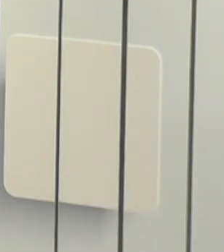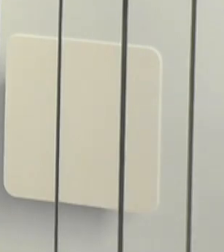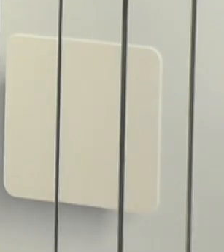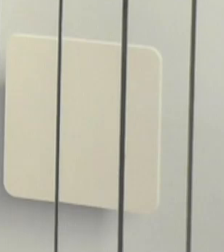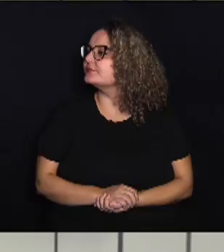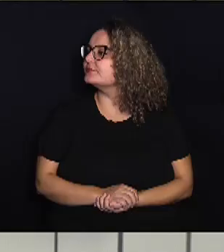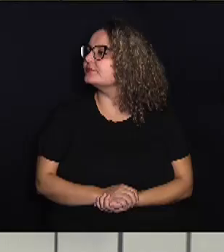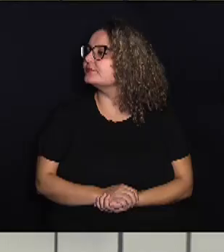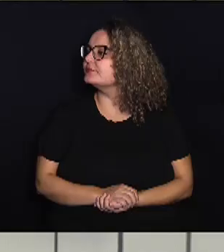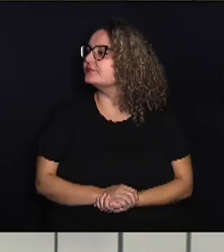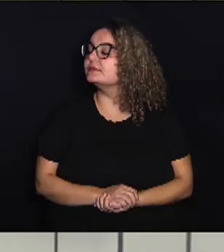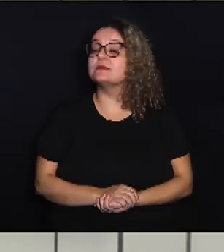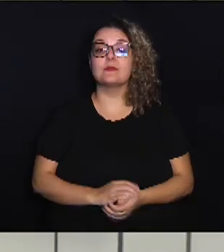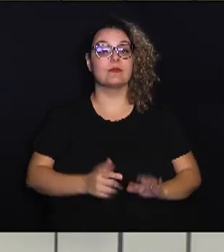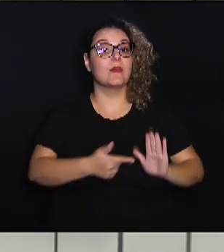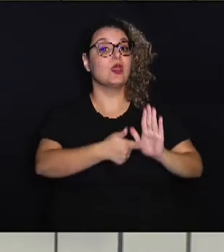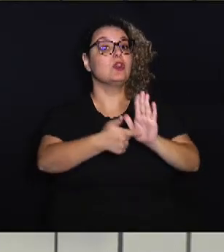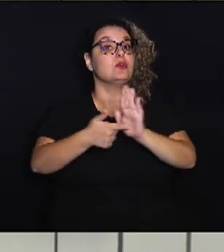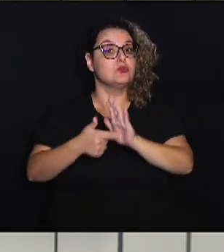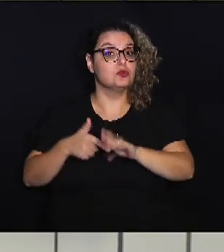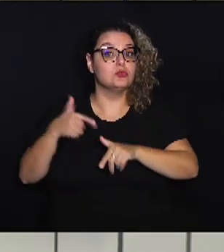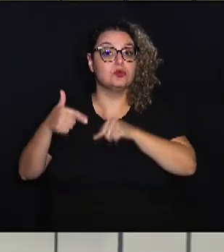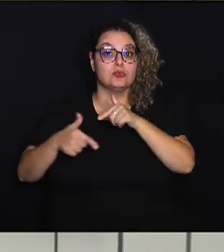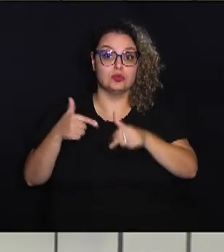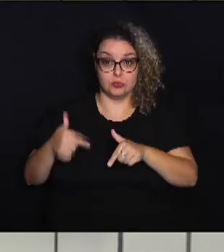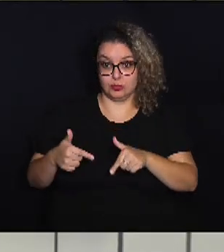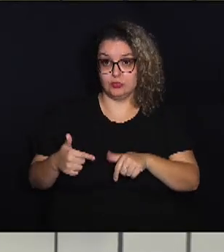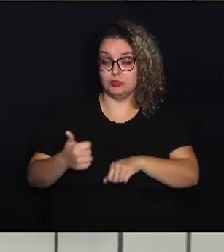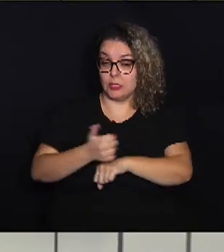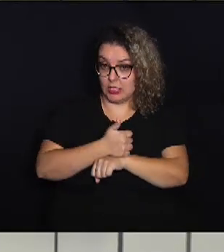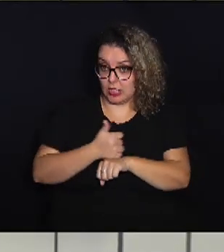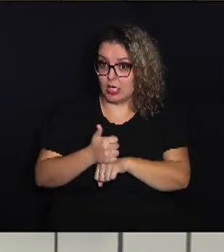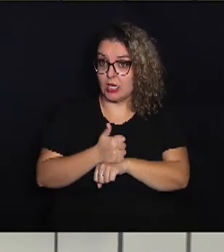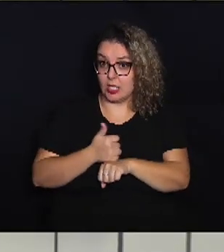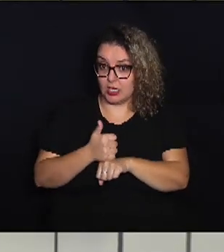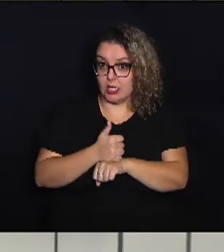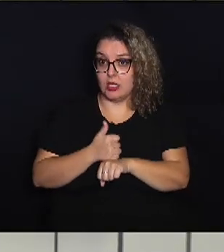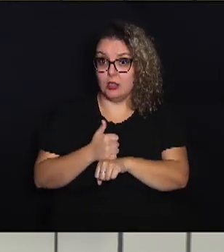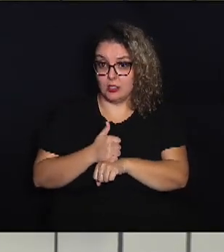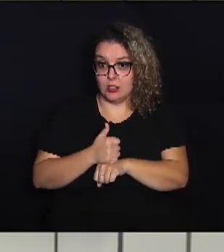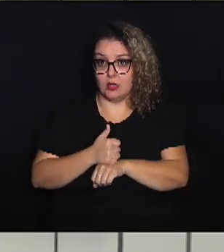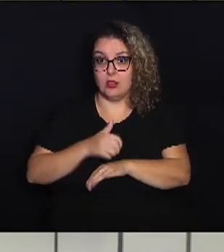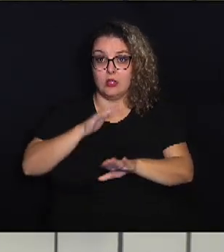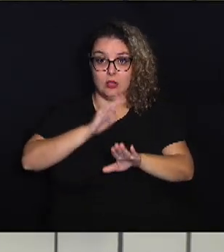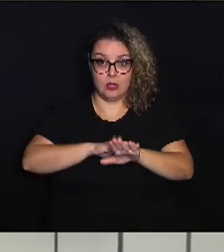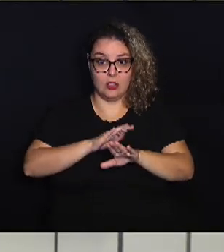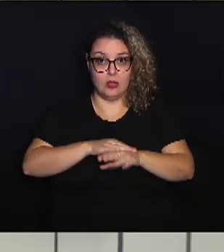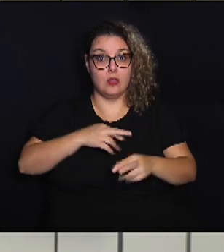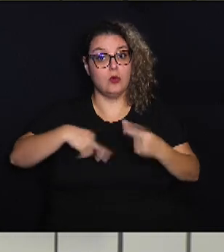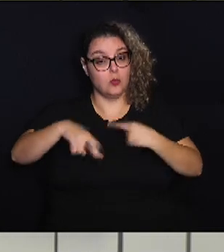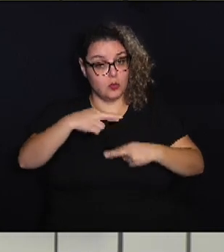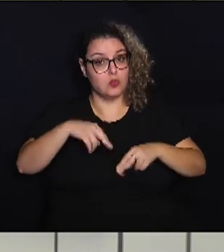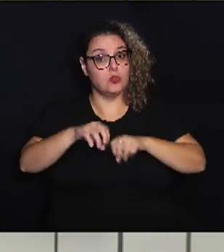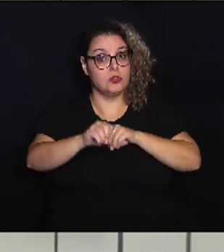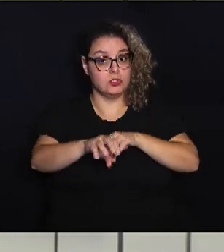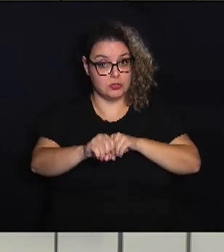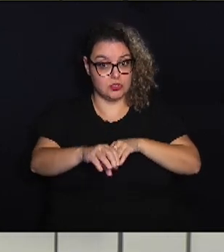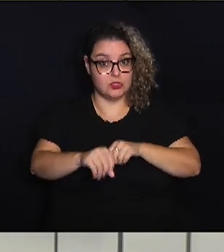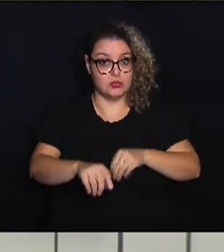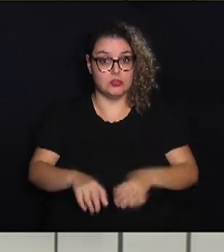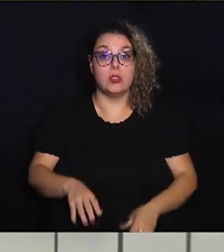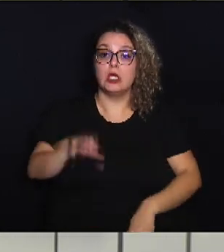Hora de nós mostrarmos o trabalho de uma profissional que atua em processos relacionados ao ensino e